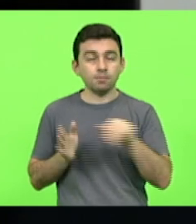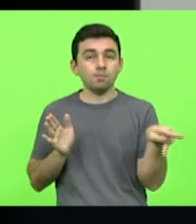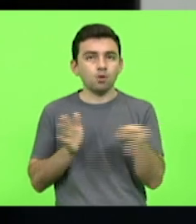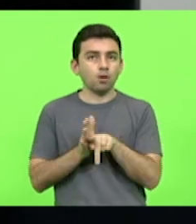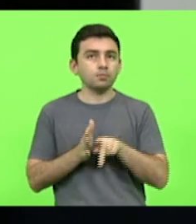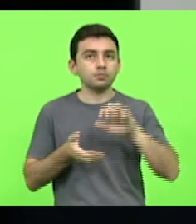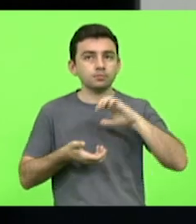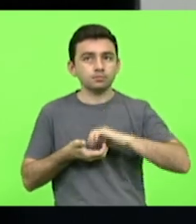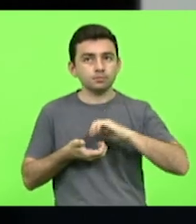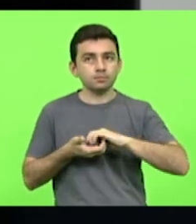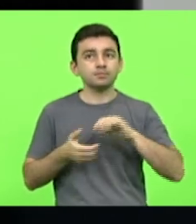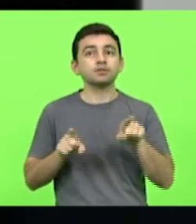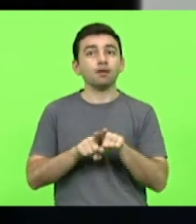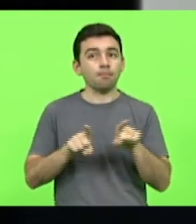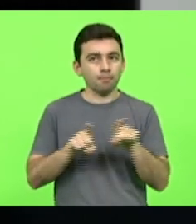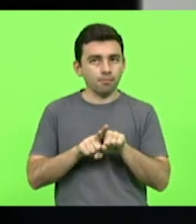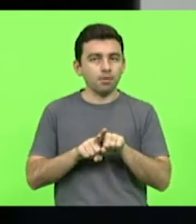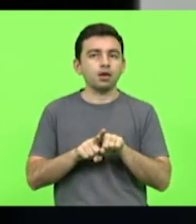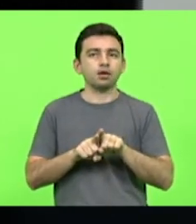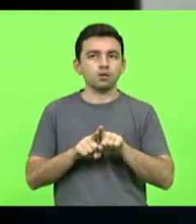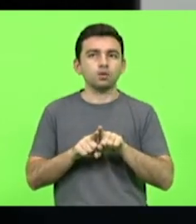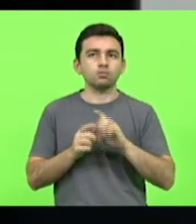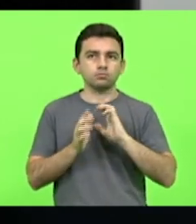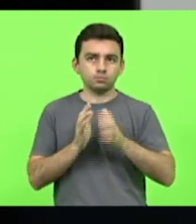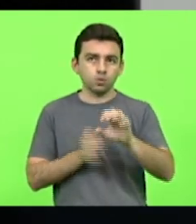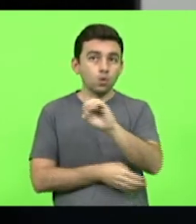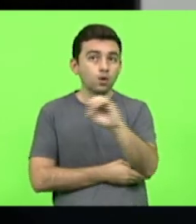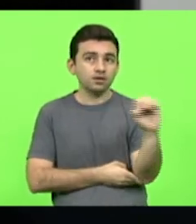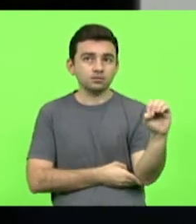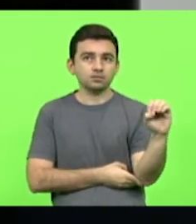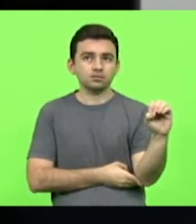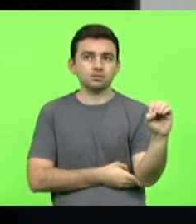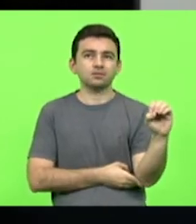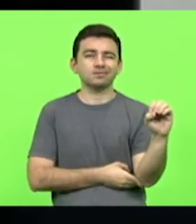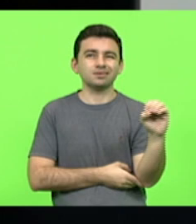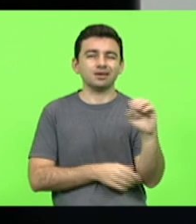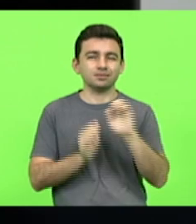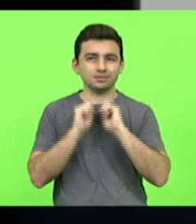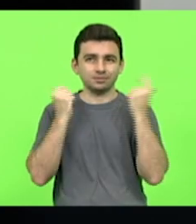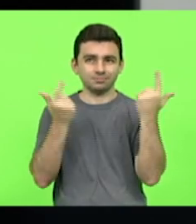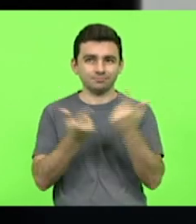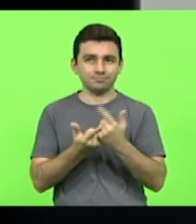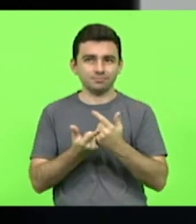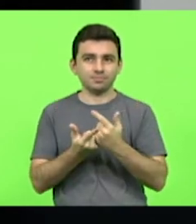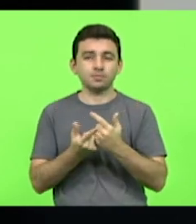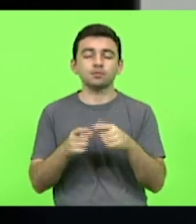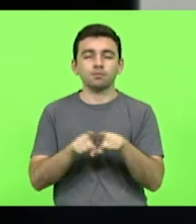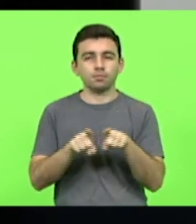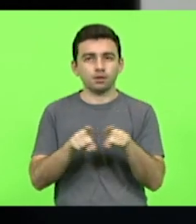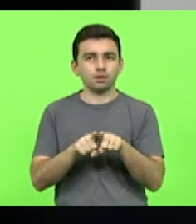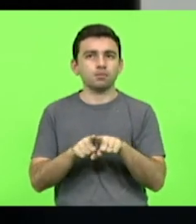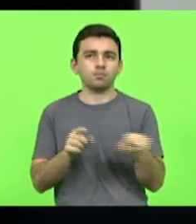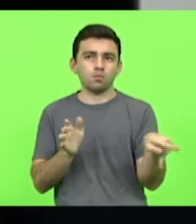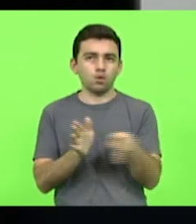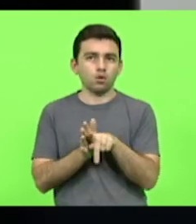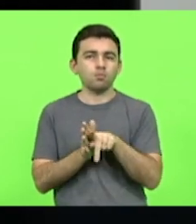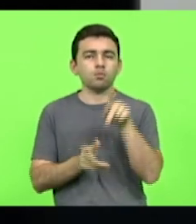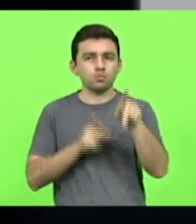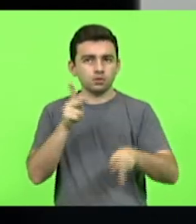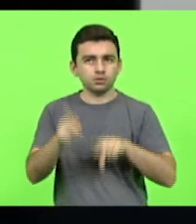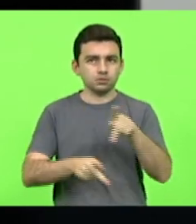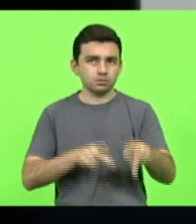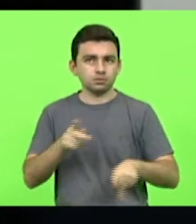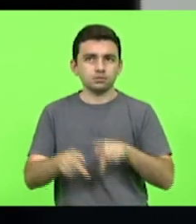Civil, como da bancada do Oeste, da Assembleia Legislativa e do povo catarinense, que é